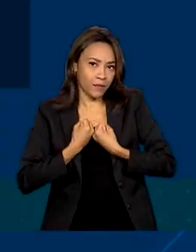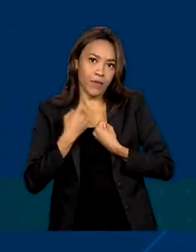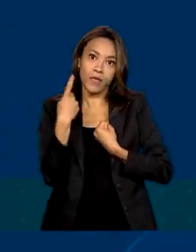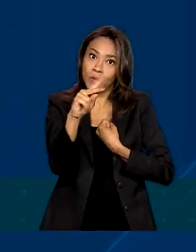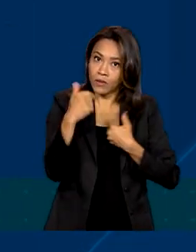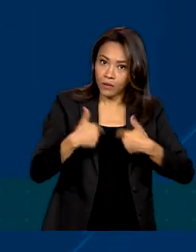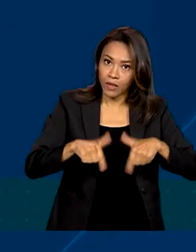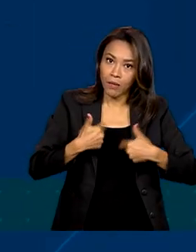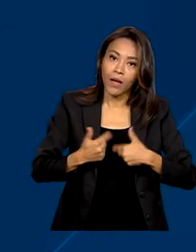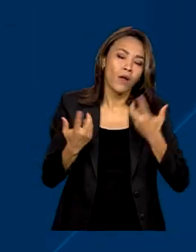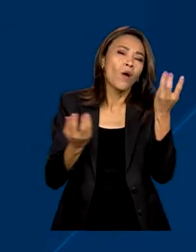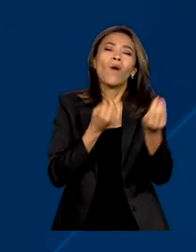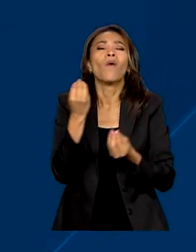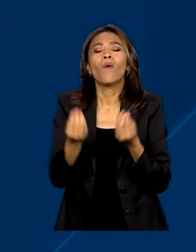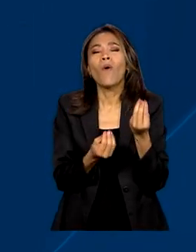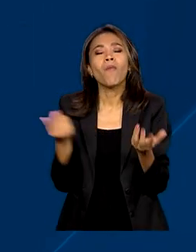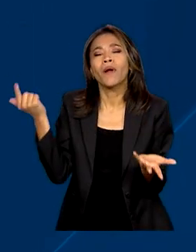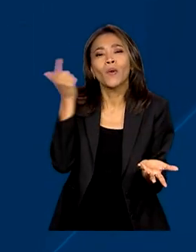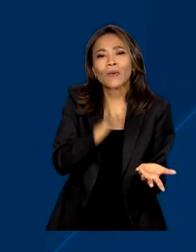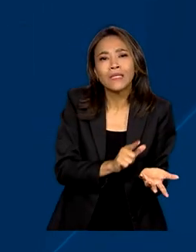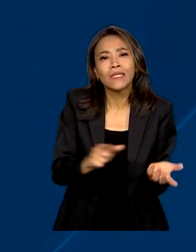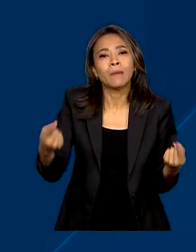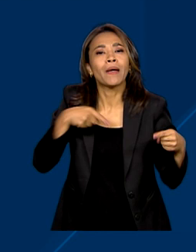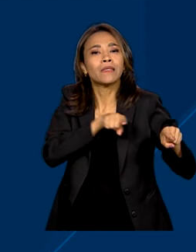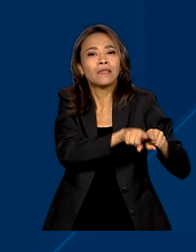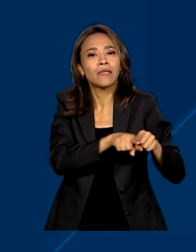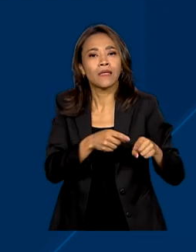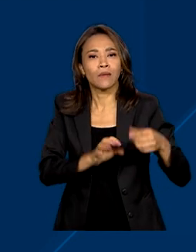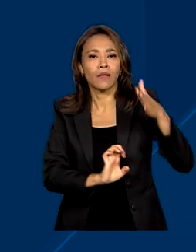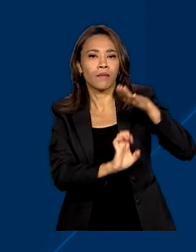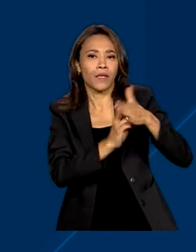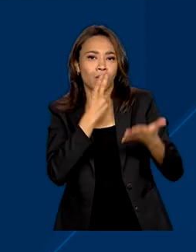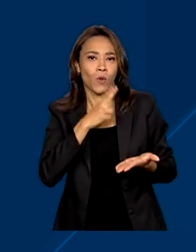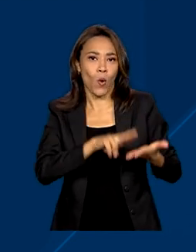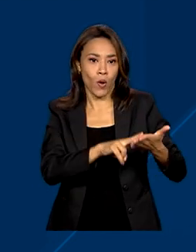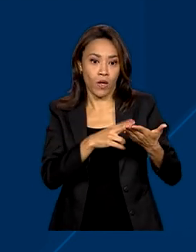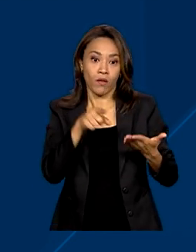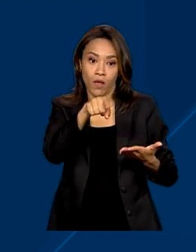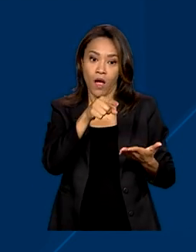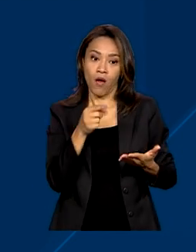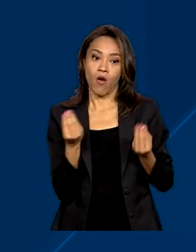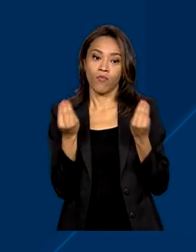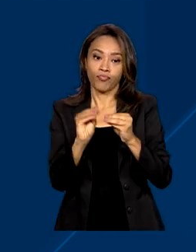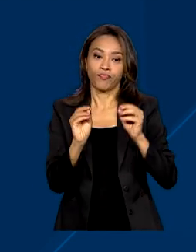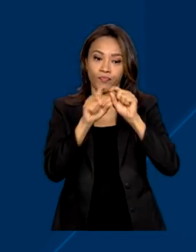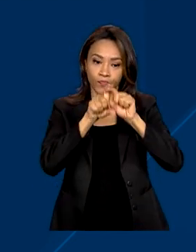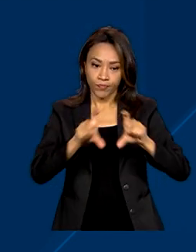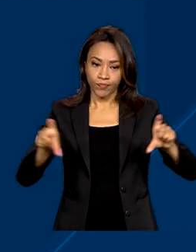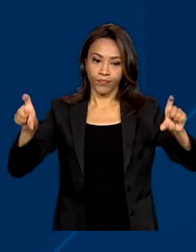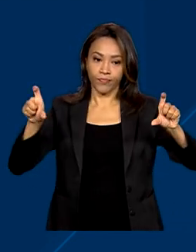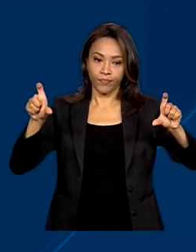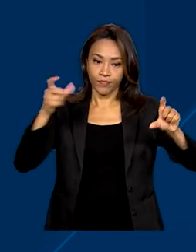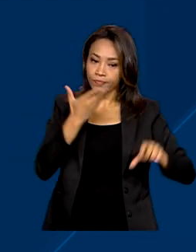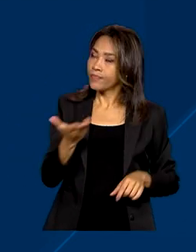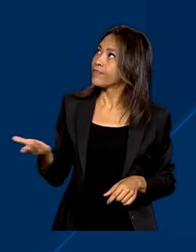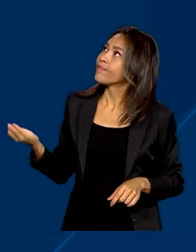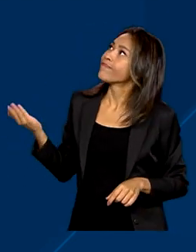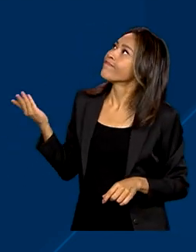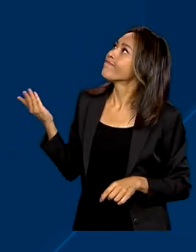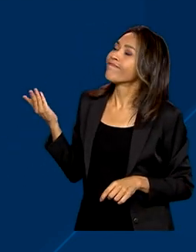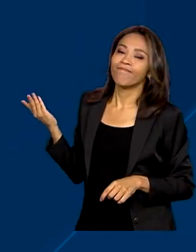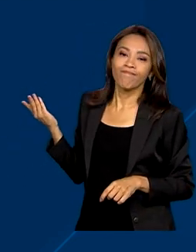Os editais para se tornar um parceiro dos Correios estão disponíveis na página correios.com.br